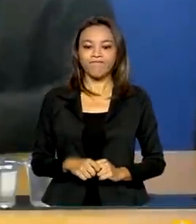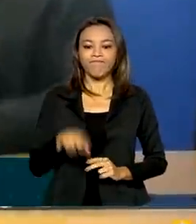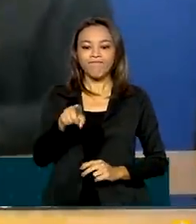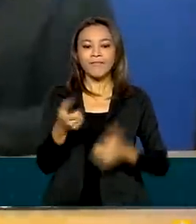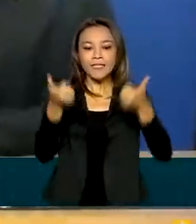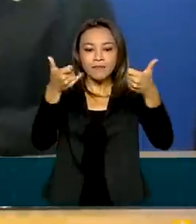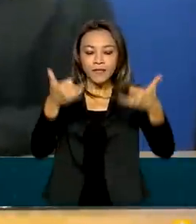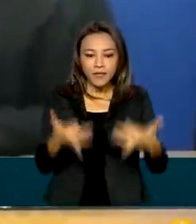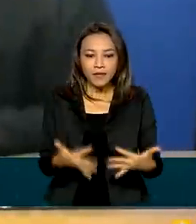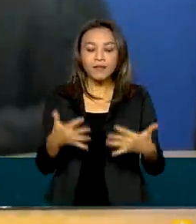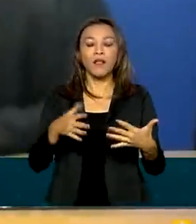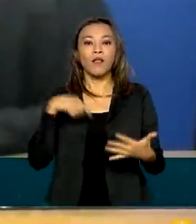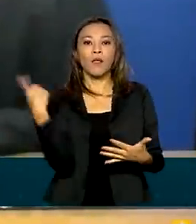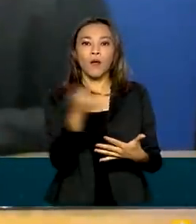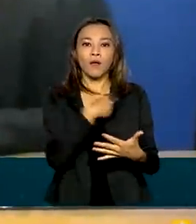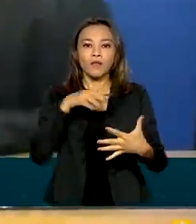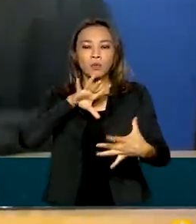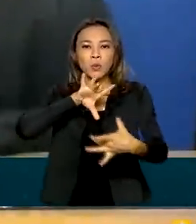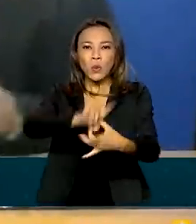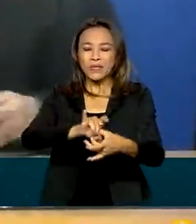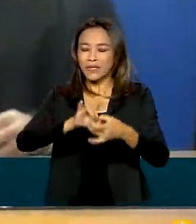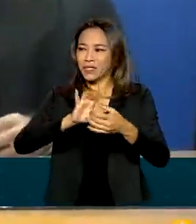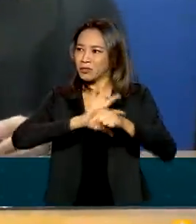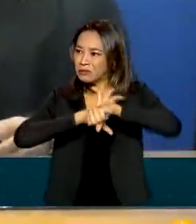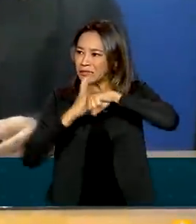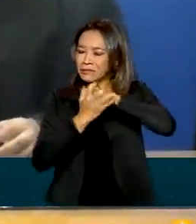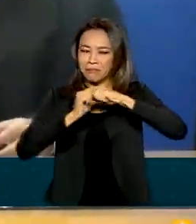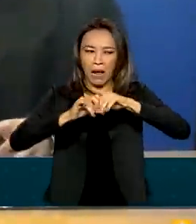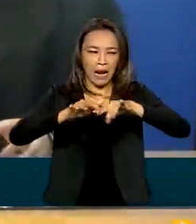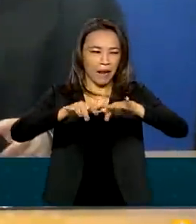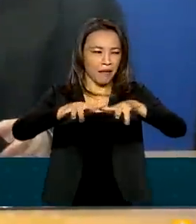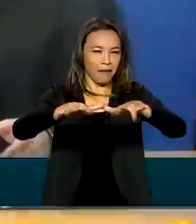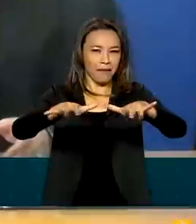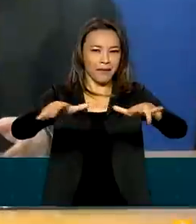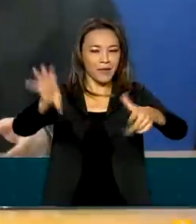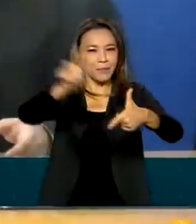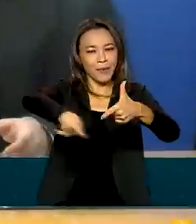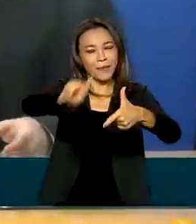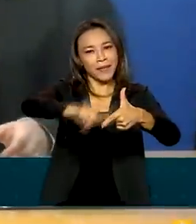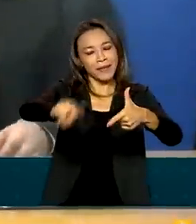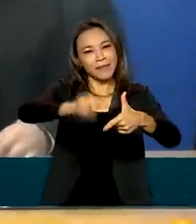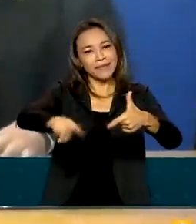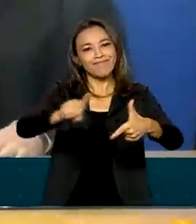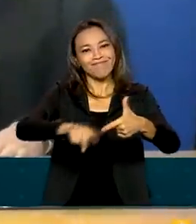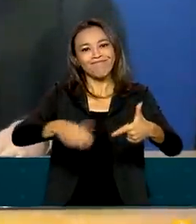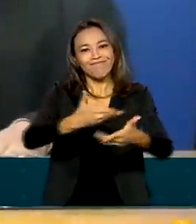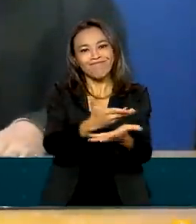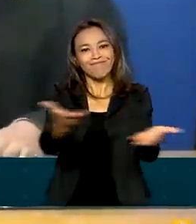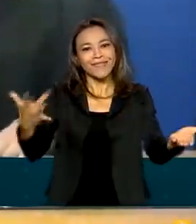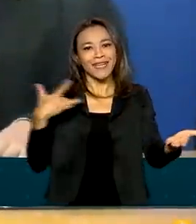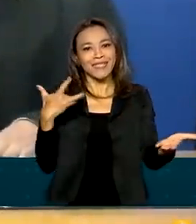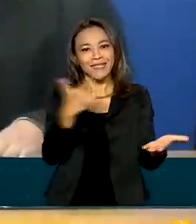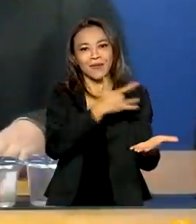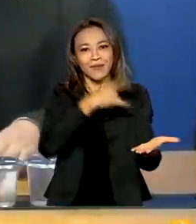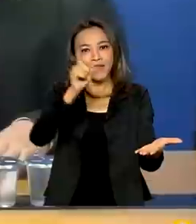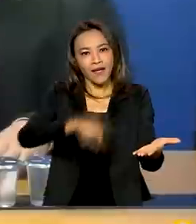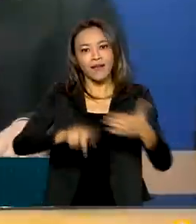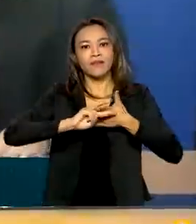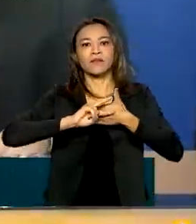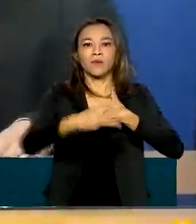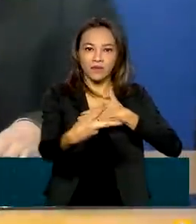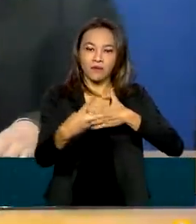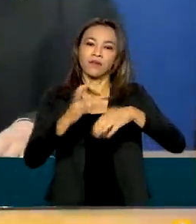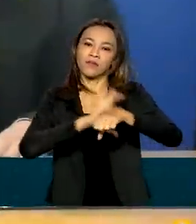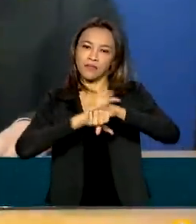vivemos um ambiente pandêmico, onde o principal problema de saúde pública são as complicações agudas da Covid